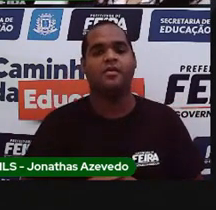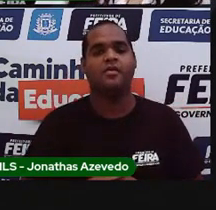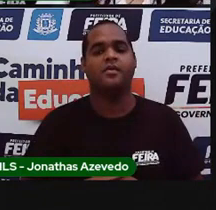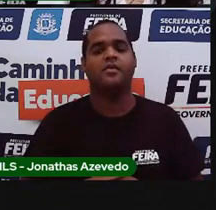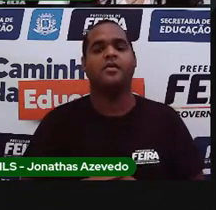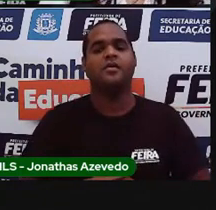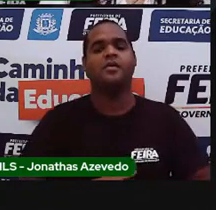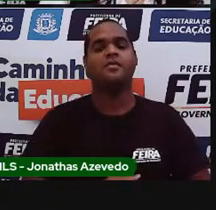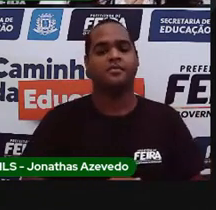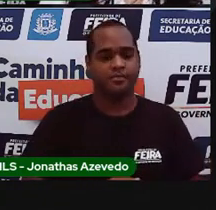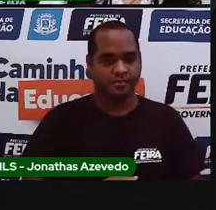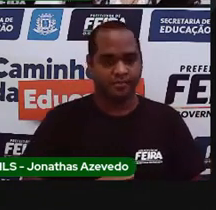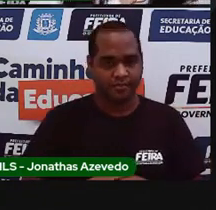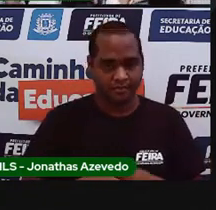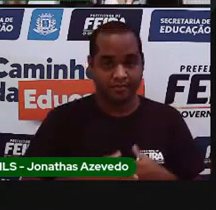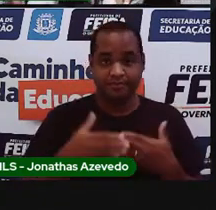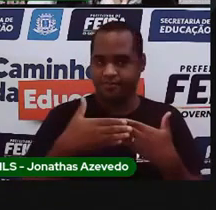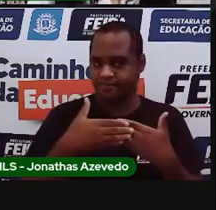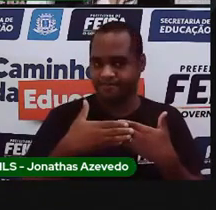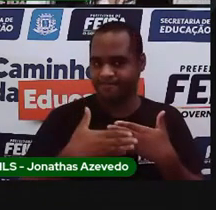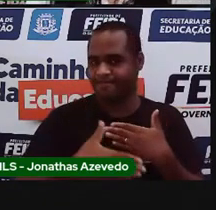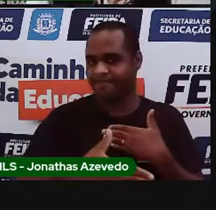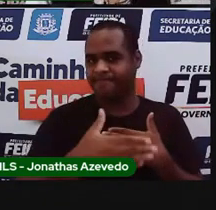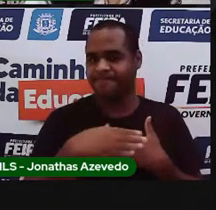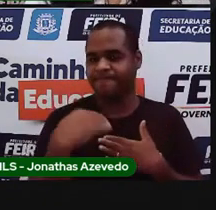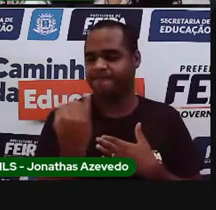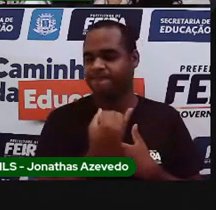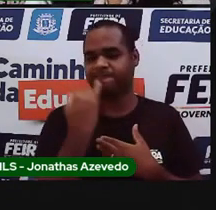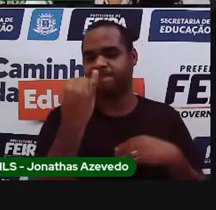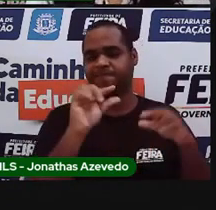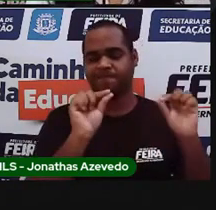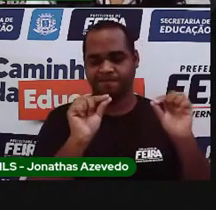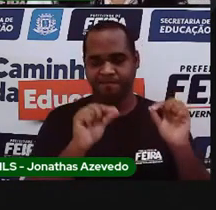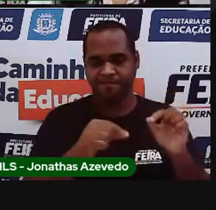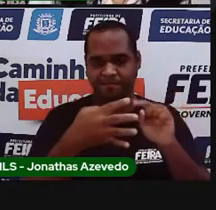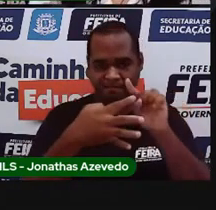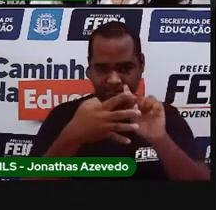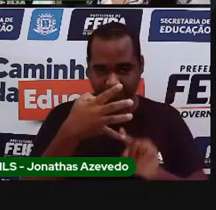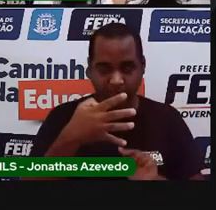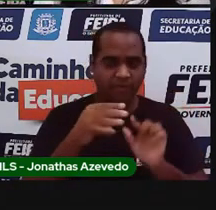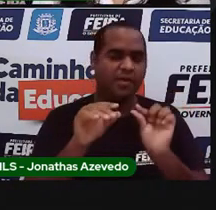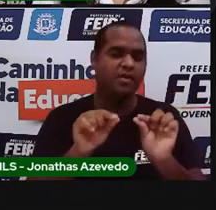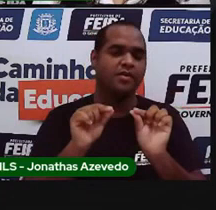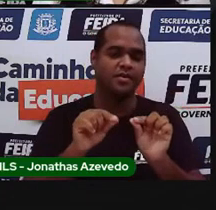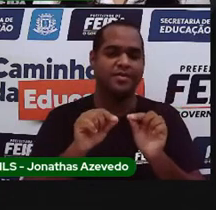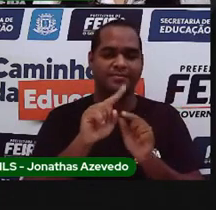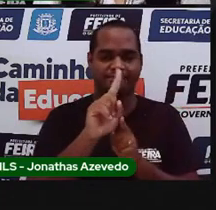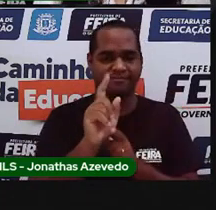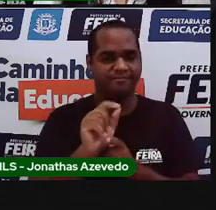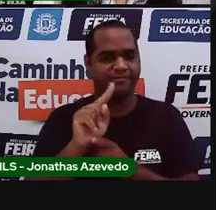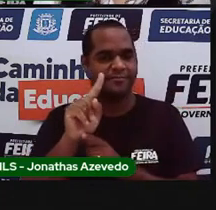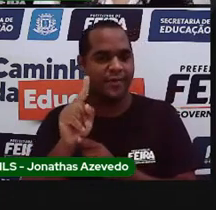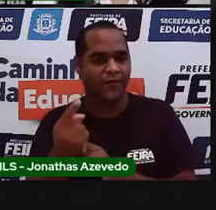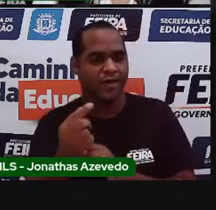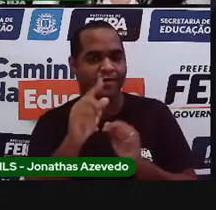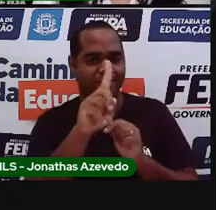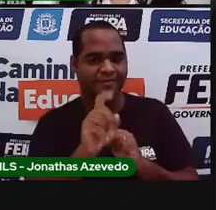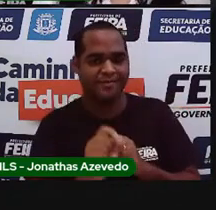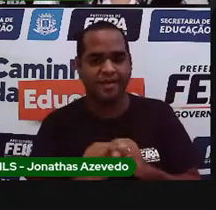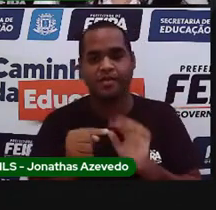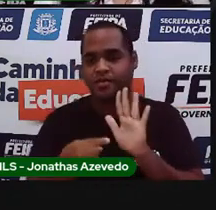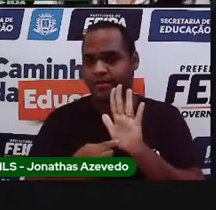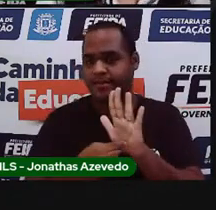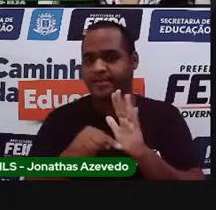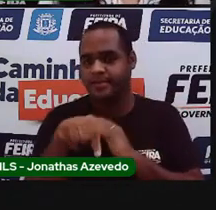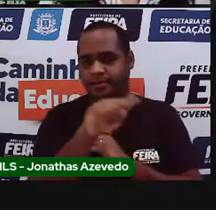E a partir de agora, esses quatro pontos serão os nossos companheiros em todas as nossas